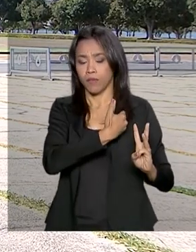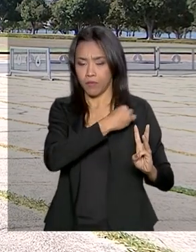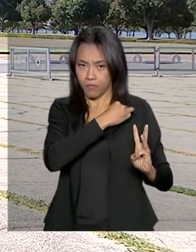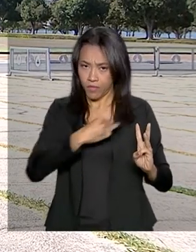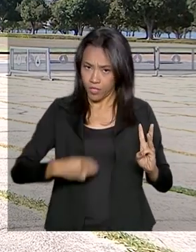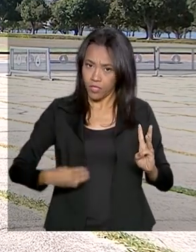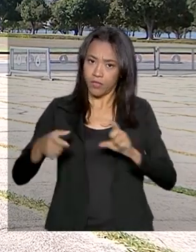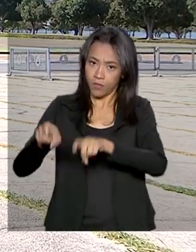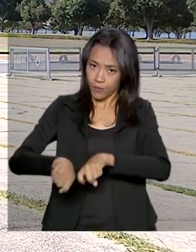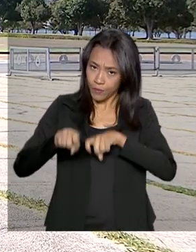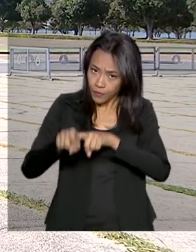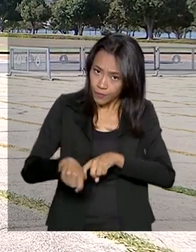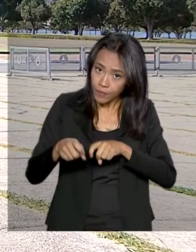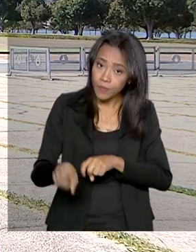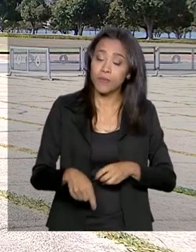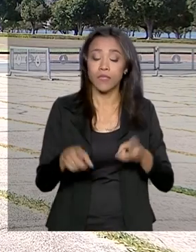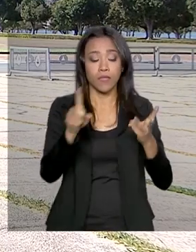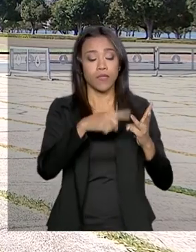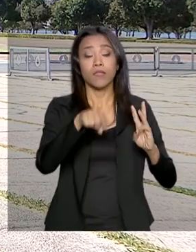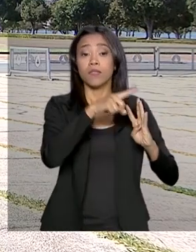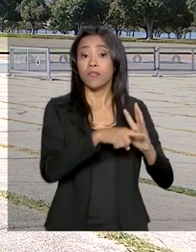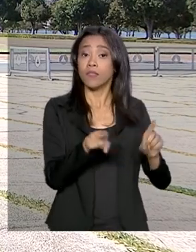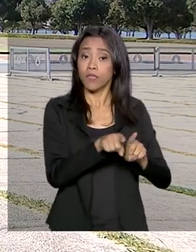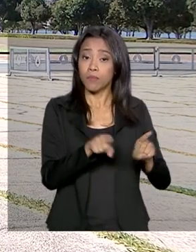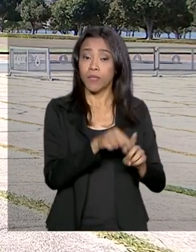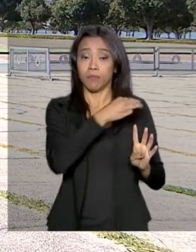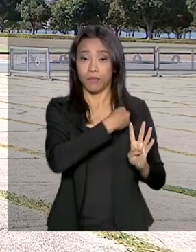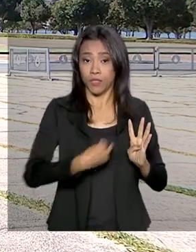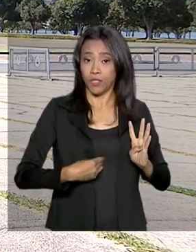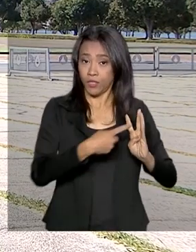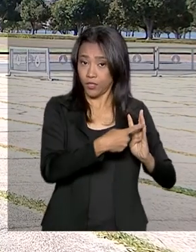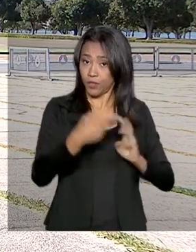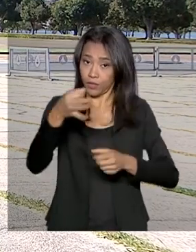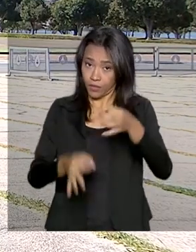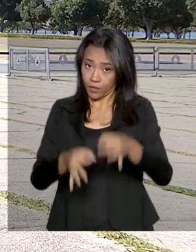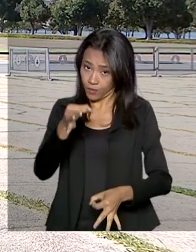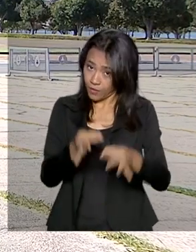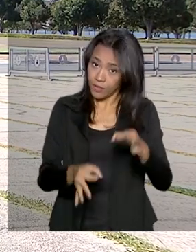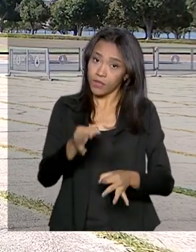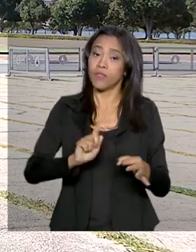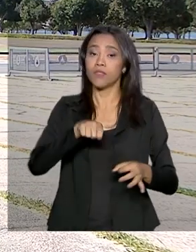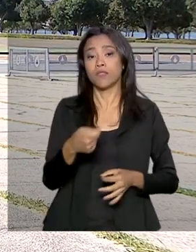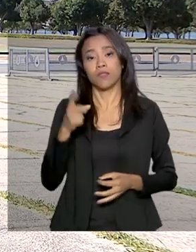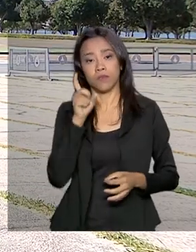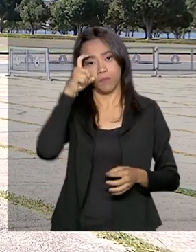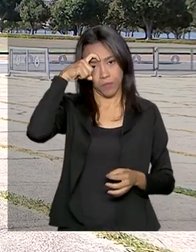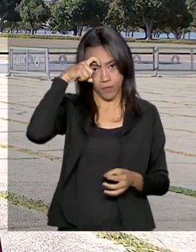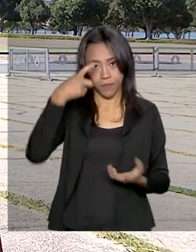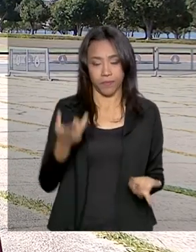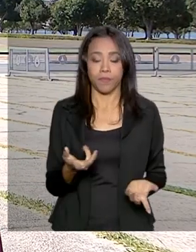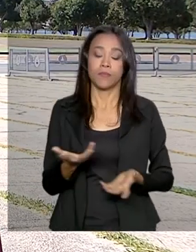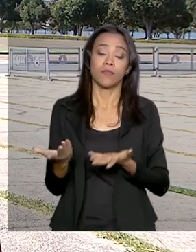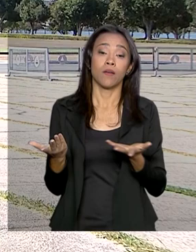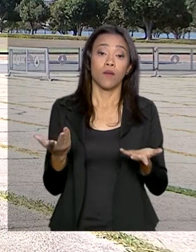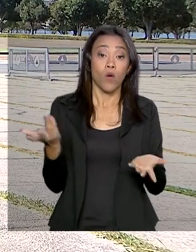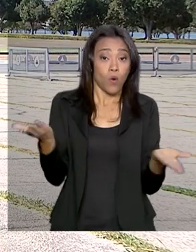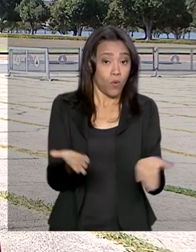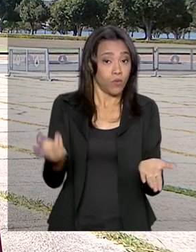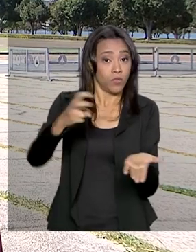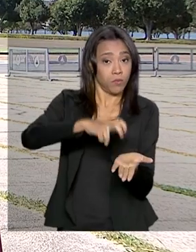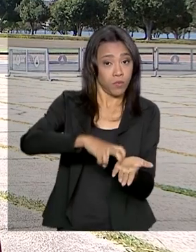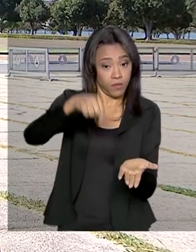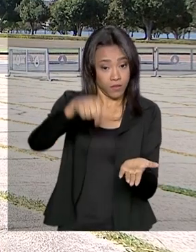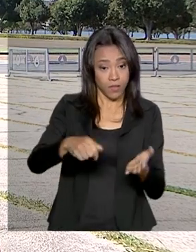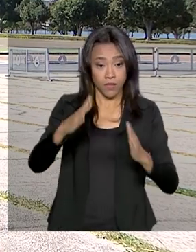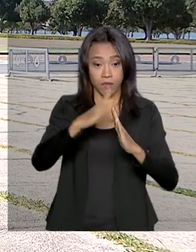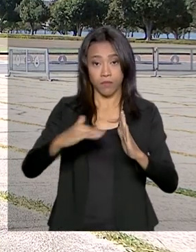Abastecimento, Tereza Cristina. E também do ministro da Justiça e Segurança Pública, Sérgio Moro. Agora, pela manhã, aqui no